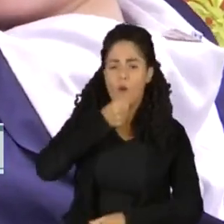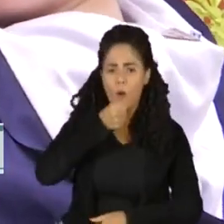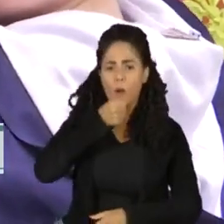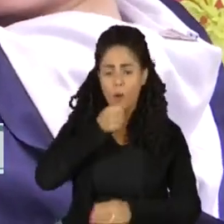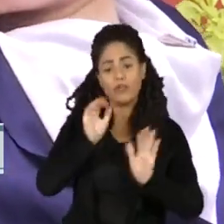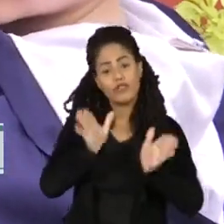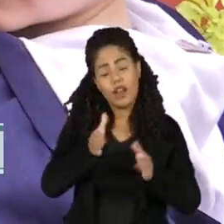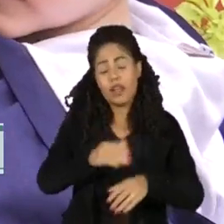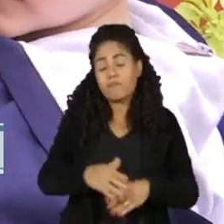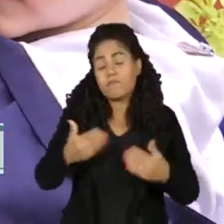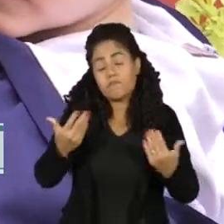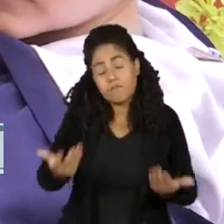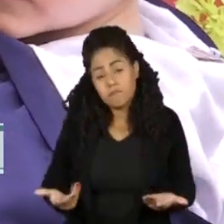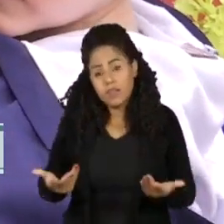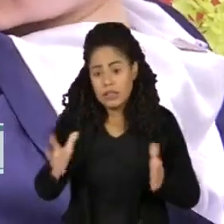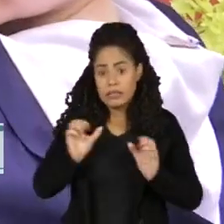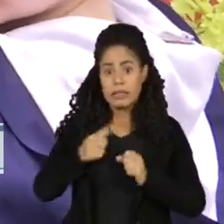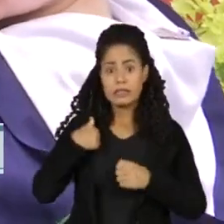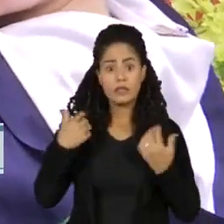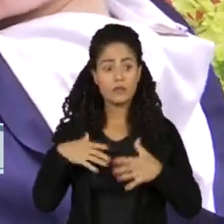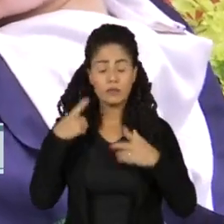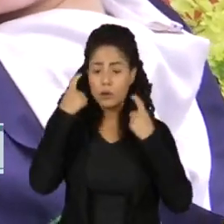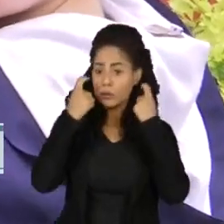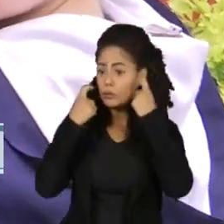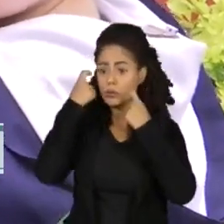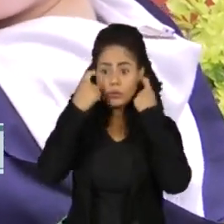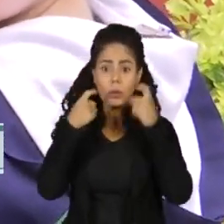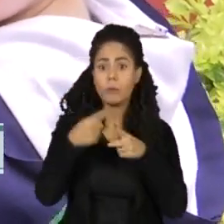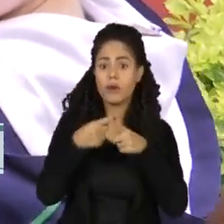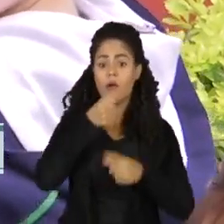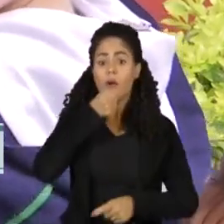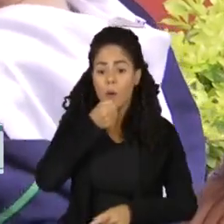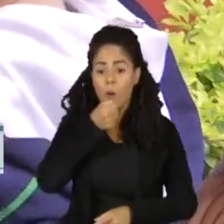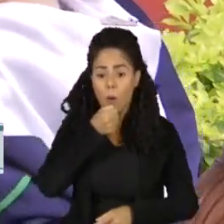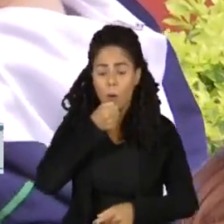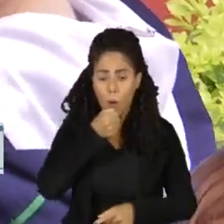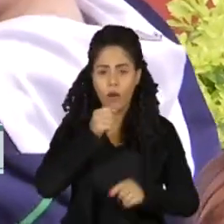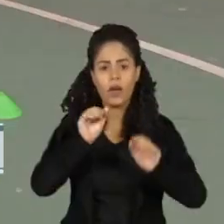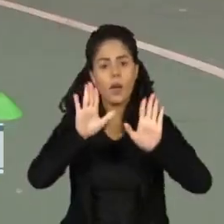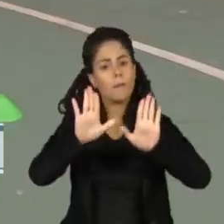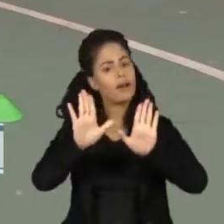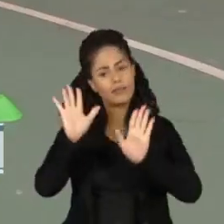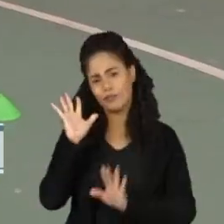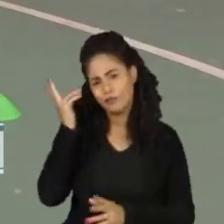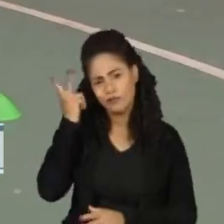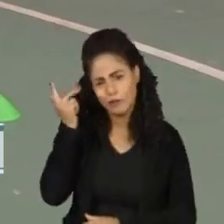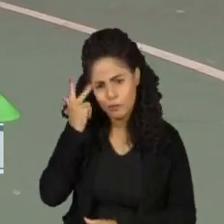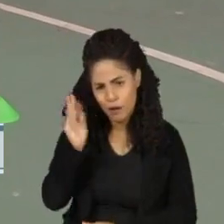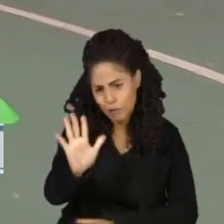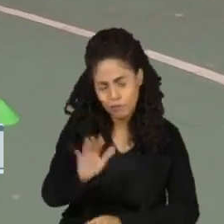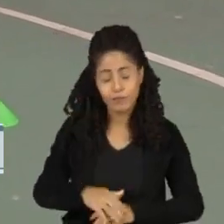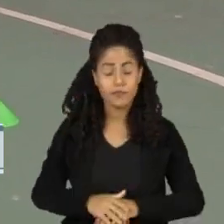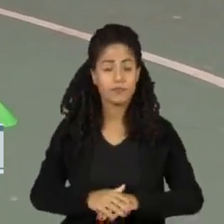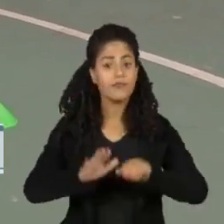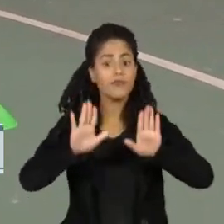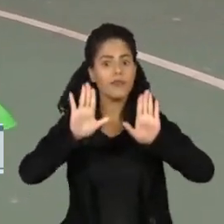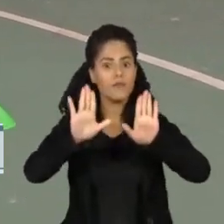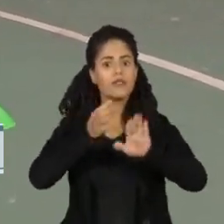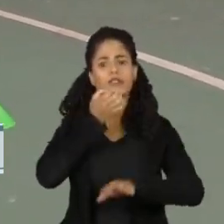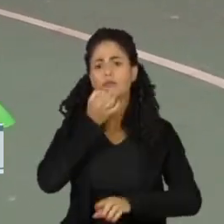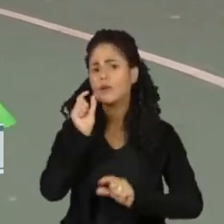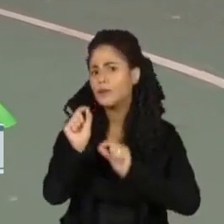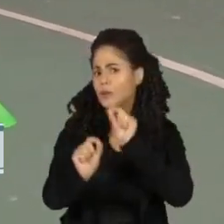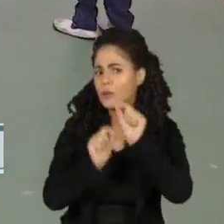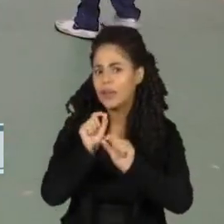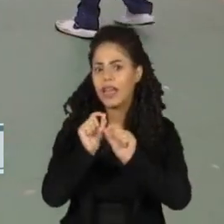e aí a gente fica bem preocupada mesmo, mas faz parte. Faz parte, mas bom mesmo